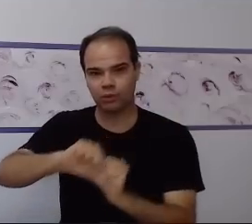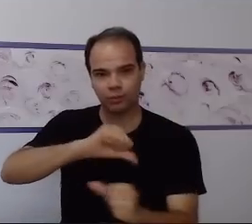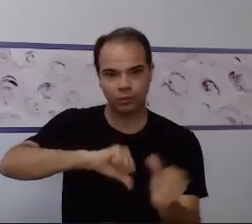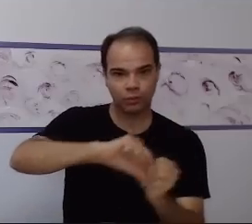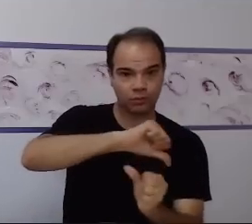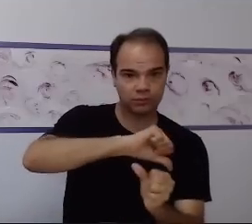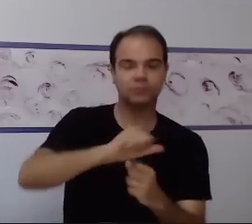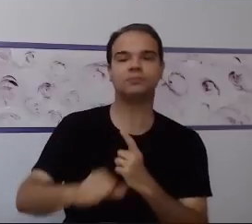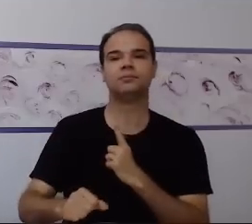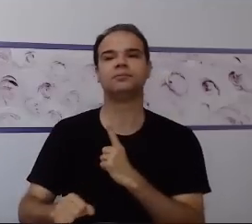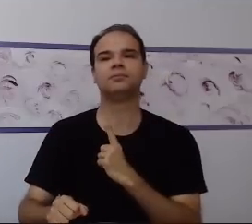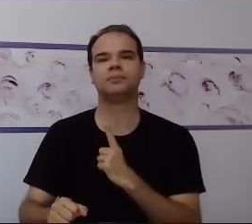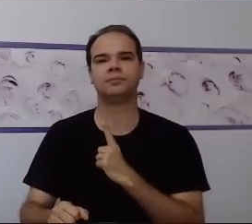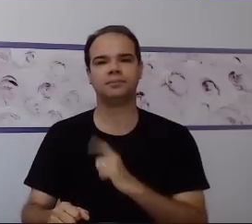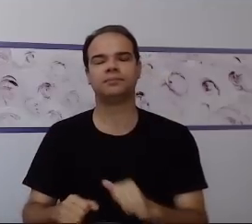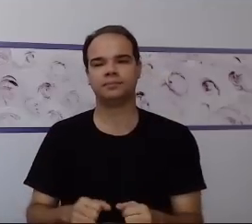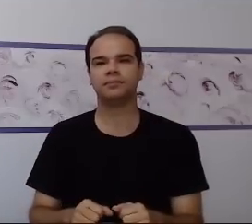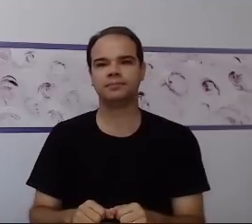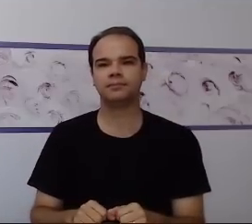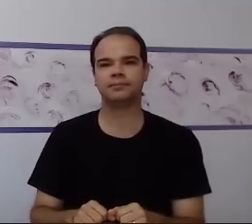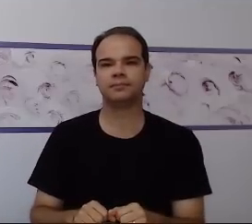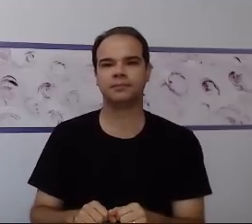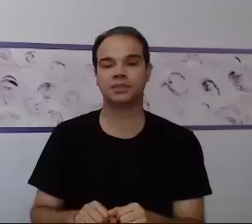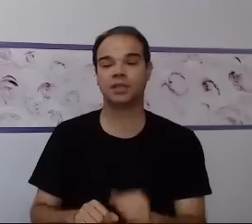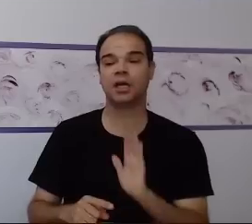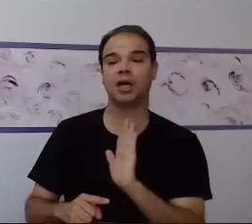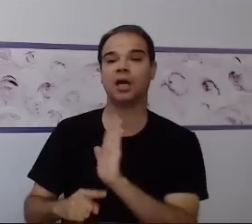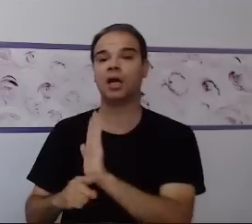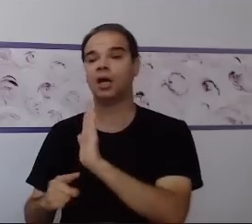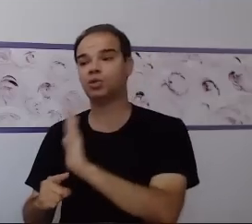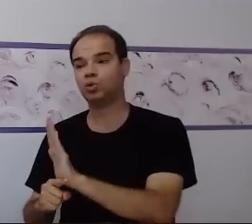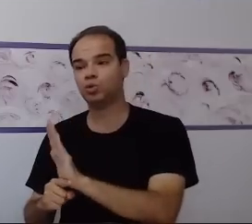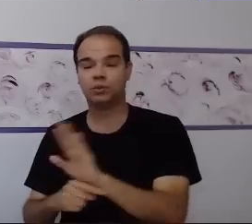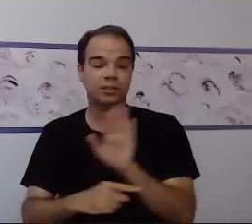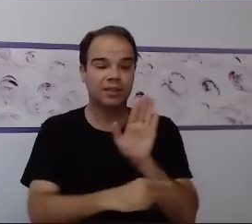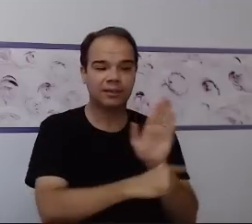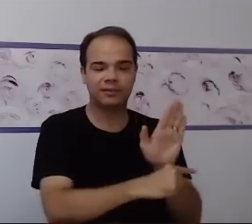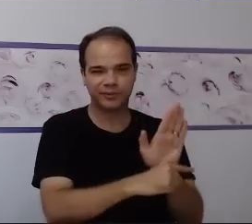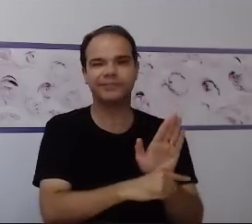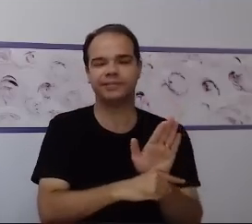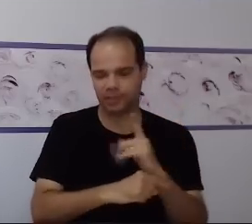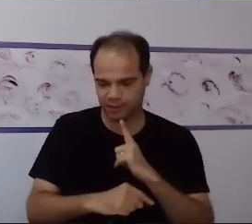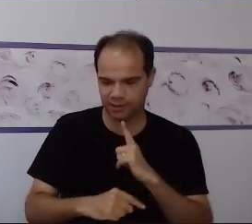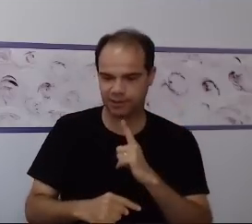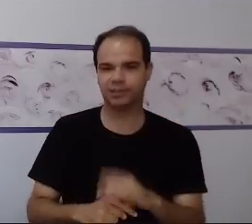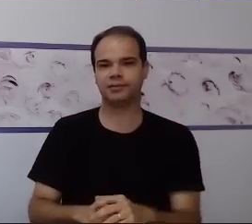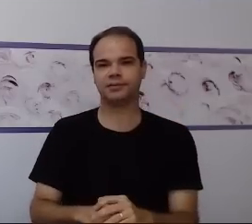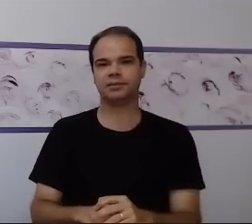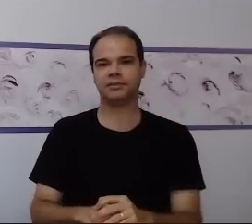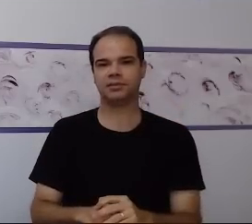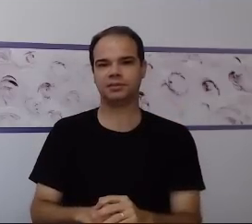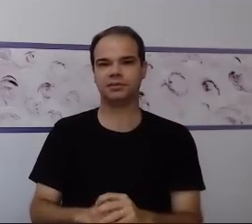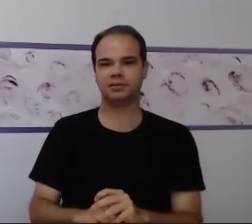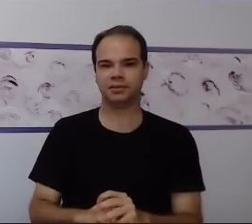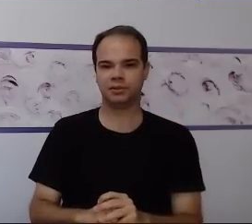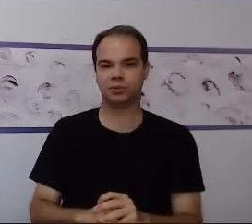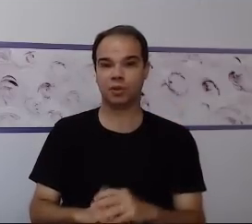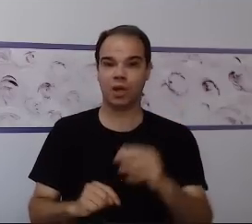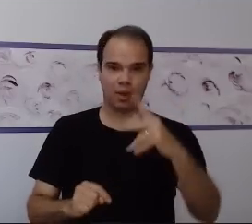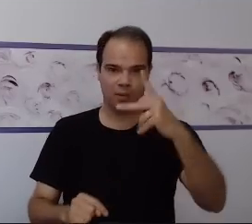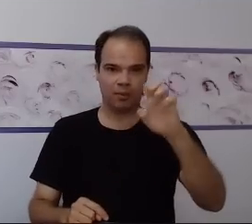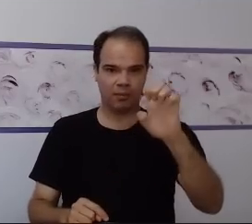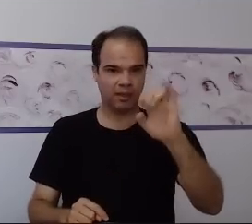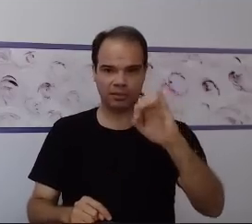instrumentos que são realizados para favorecer a confecção do PEI, né? Isso. O PEI não vem amarrado sozinho.